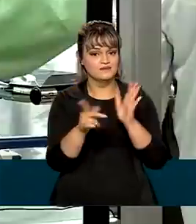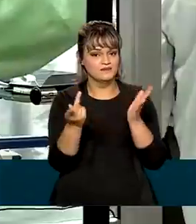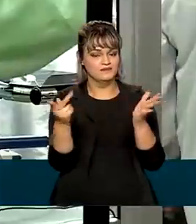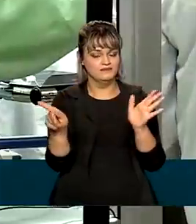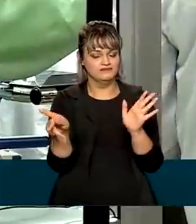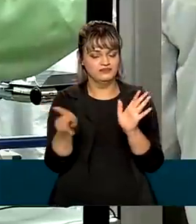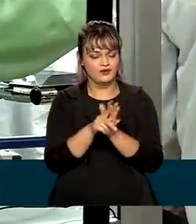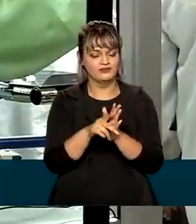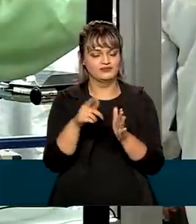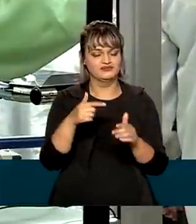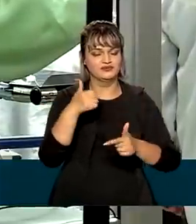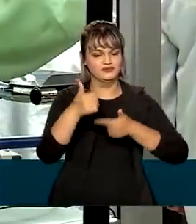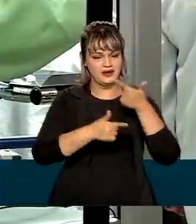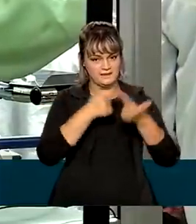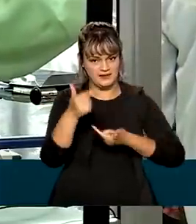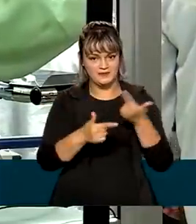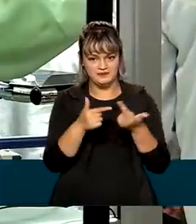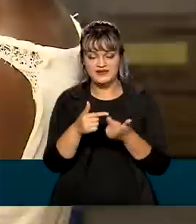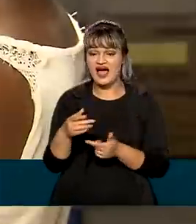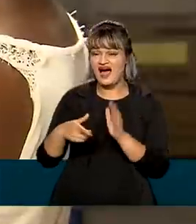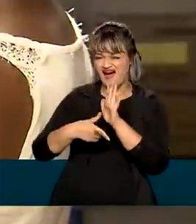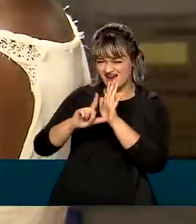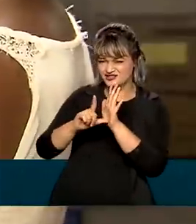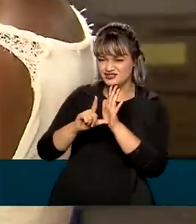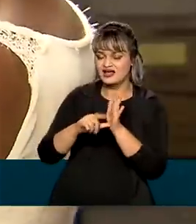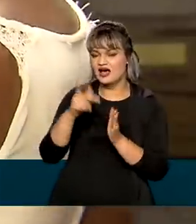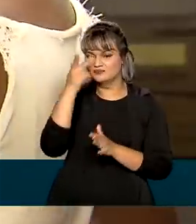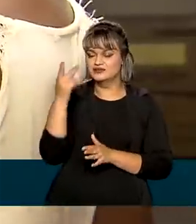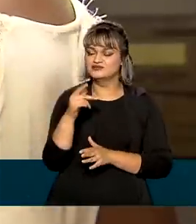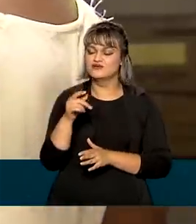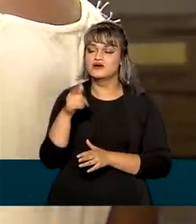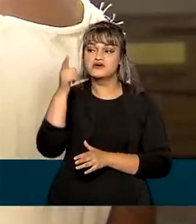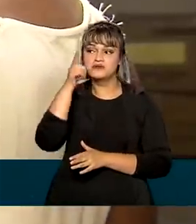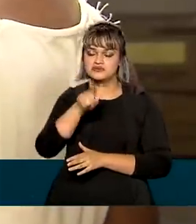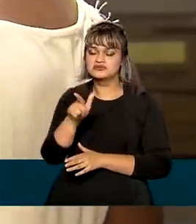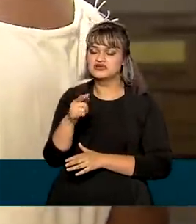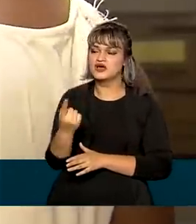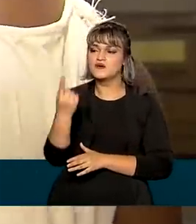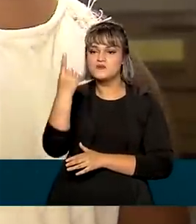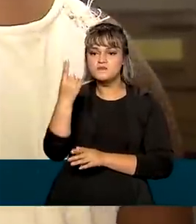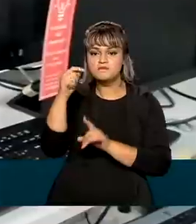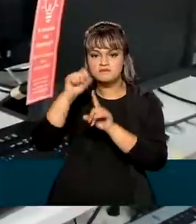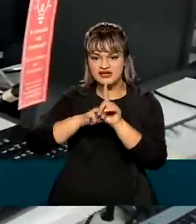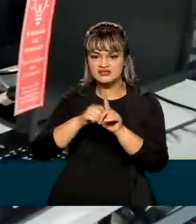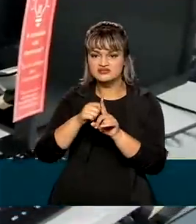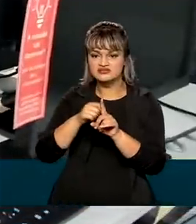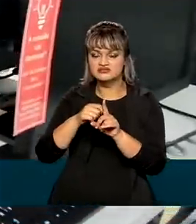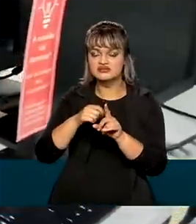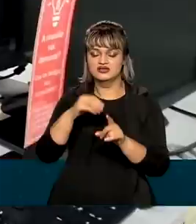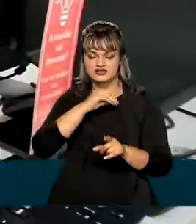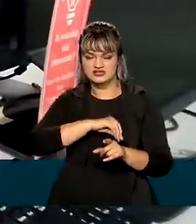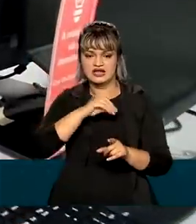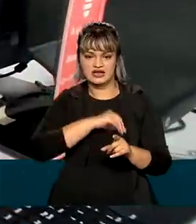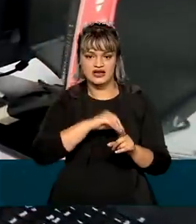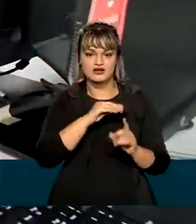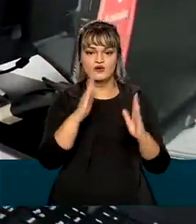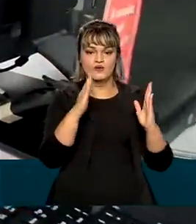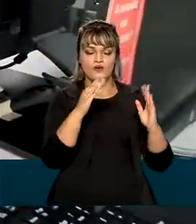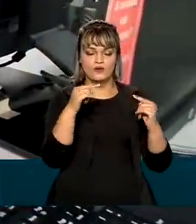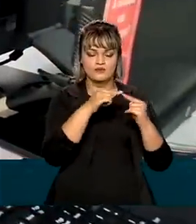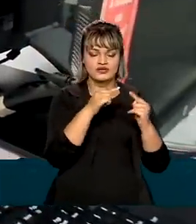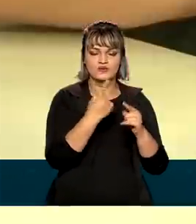Trabalho. O primeiro dava ao funcionário o direito de receber uma indenização de um mês de salário para cada ano